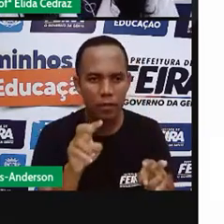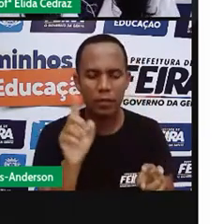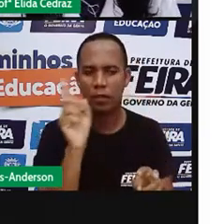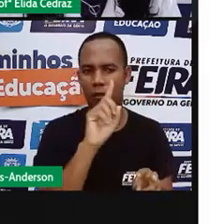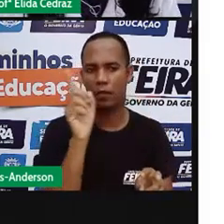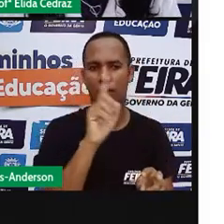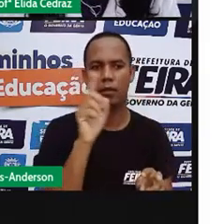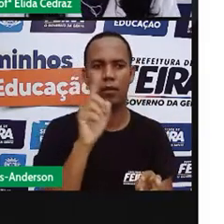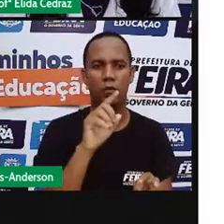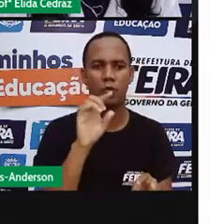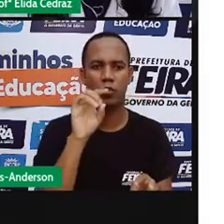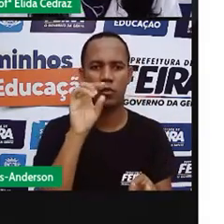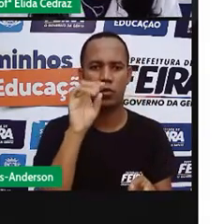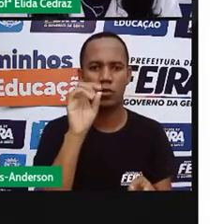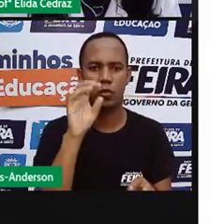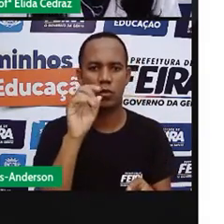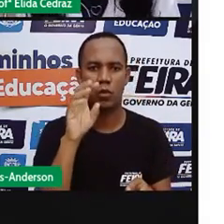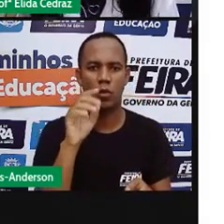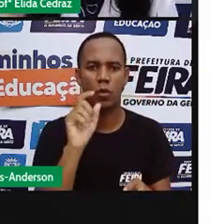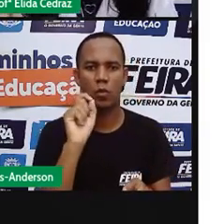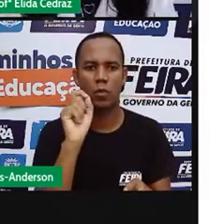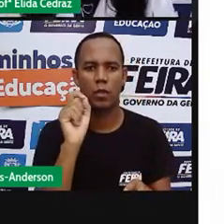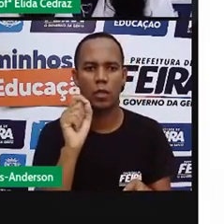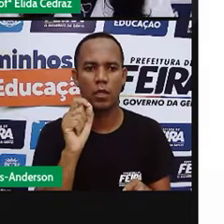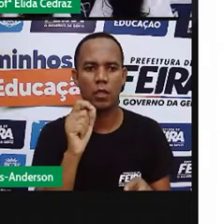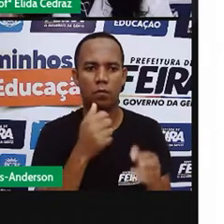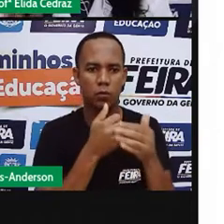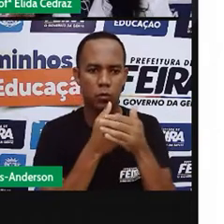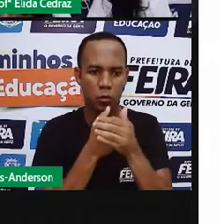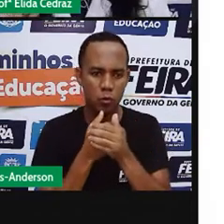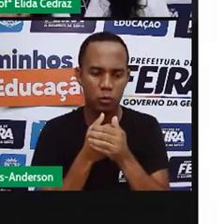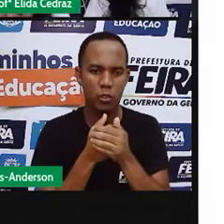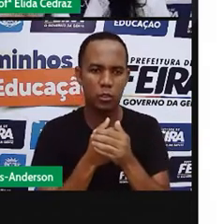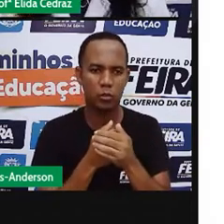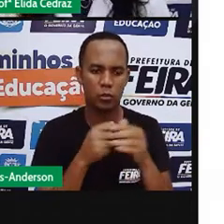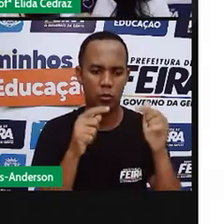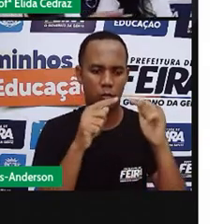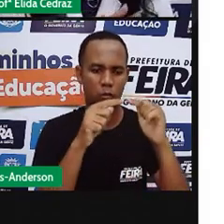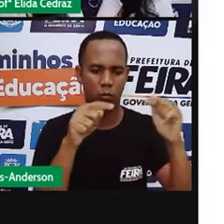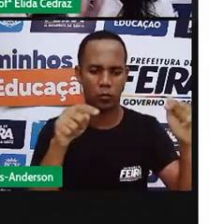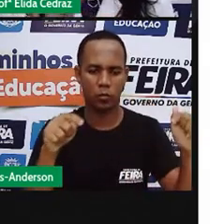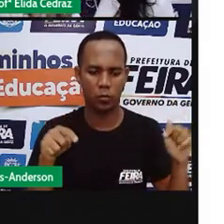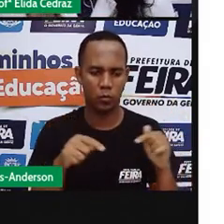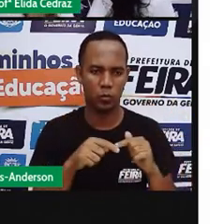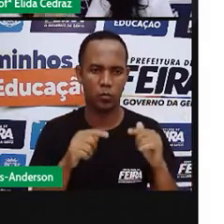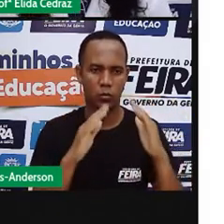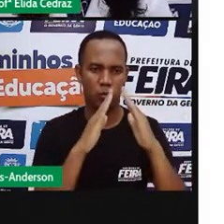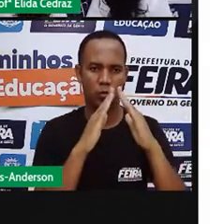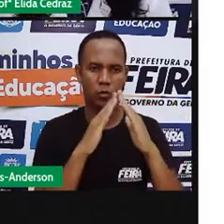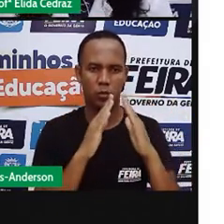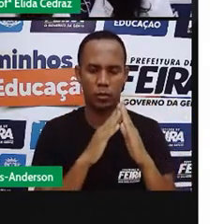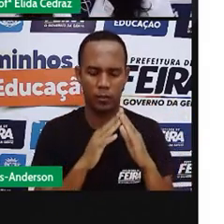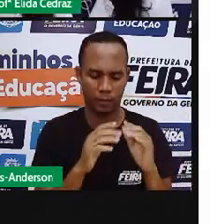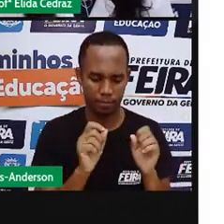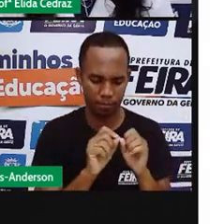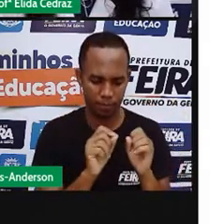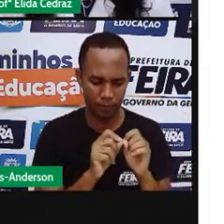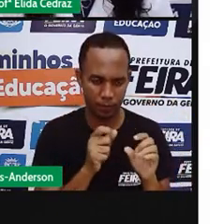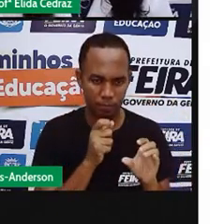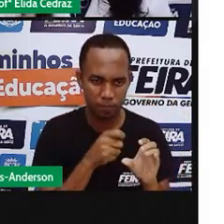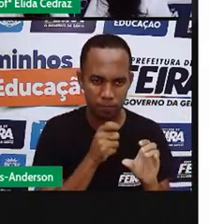Elas são fabricadas, elas são produzidas escondidinho lá dentro da selva, num lugar bem